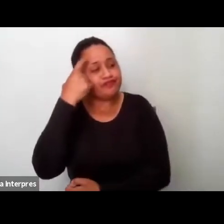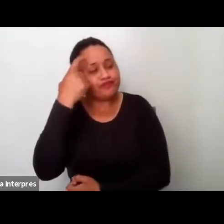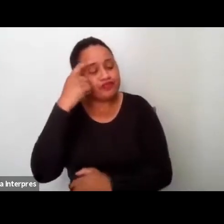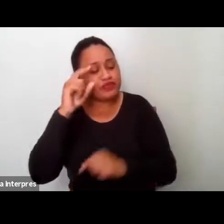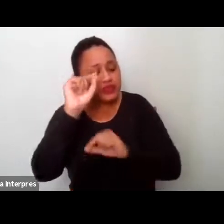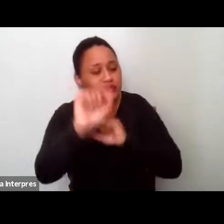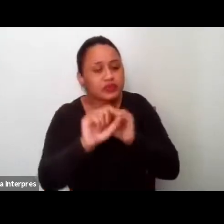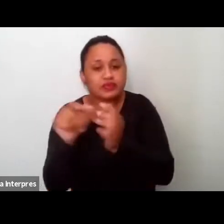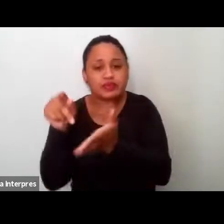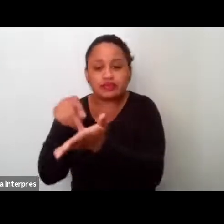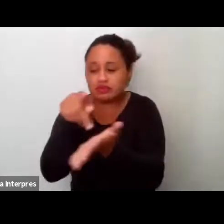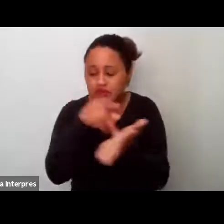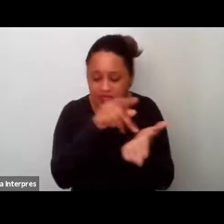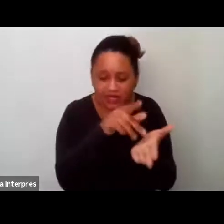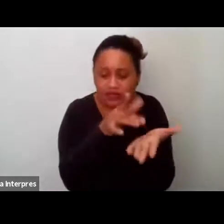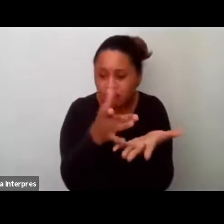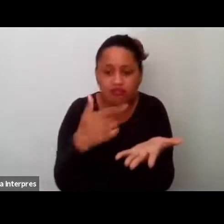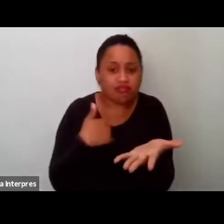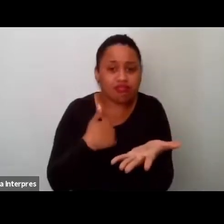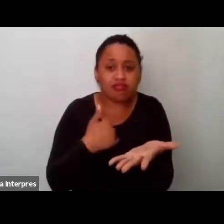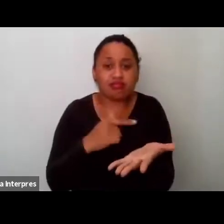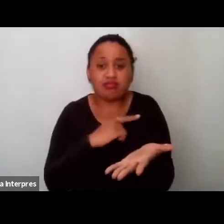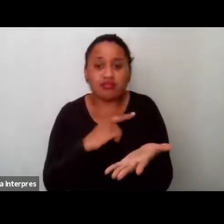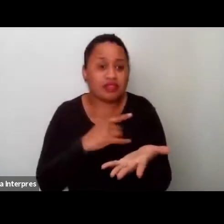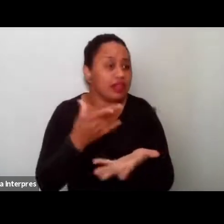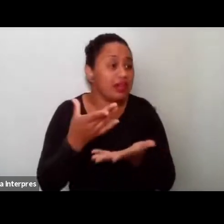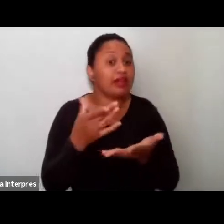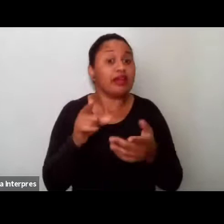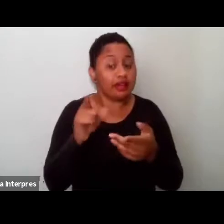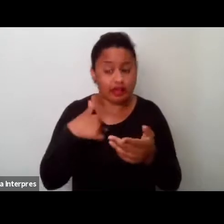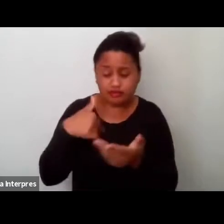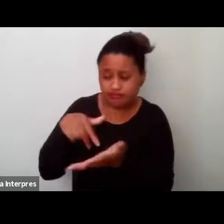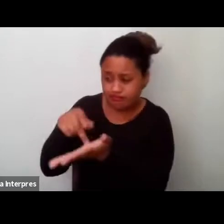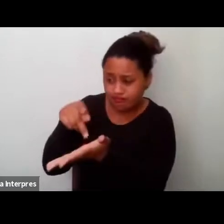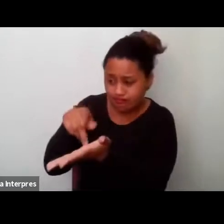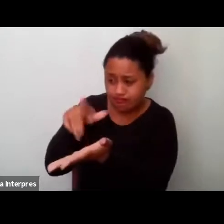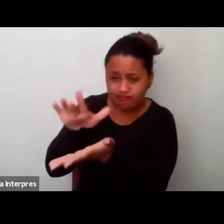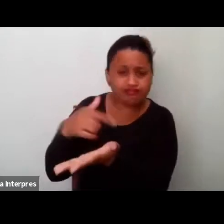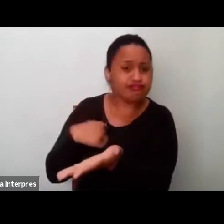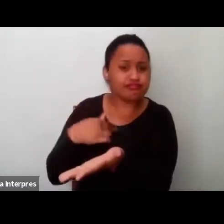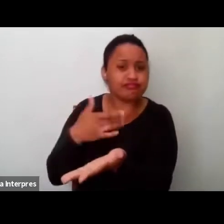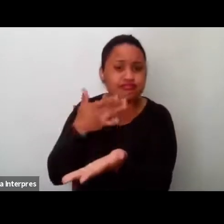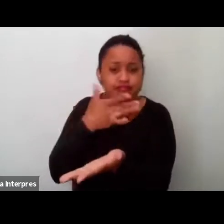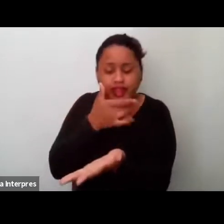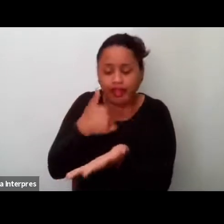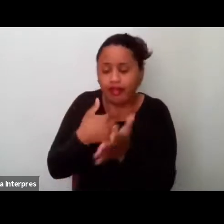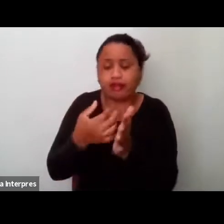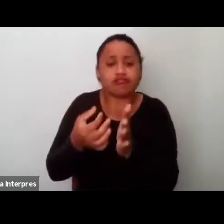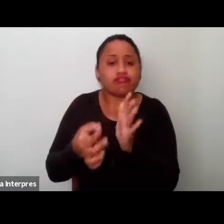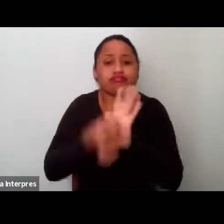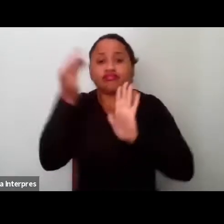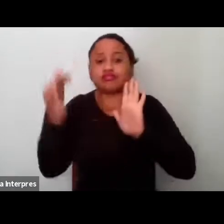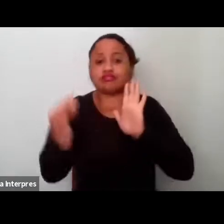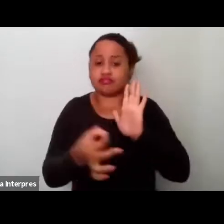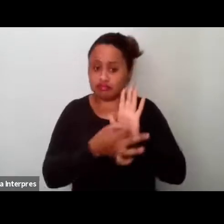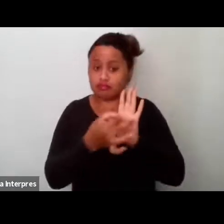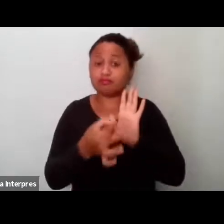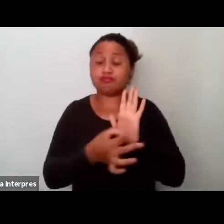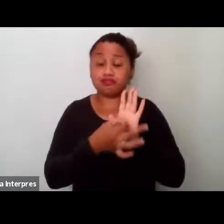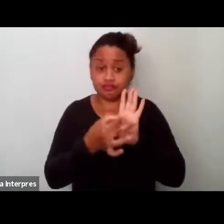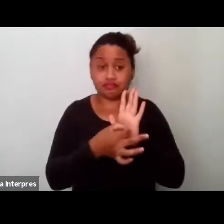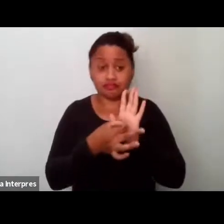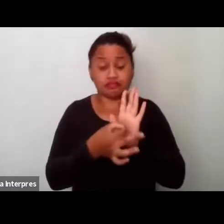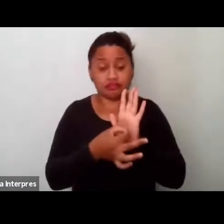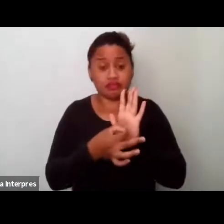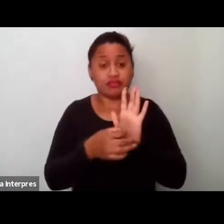as verdades construídas, né, e fazer uma crítica a essa lógica hegemônica, comunicativa, muitas vezes, que é